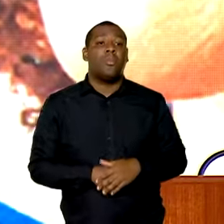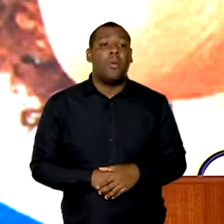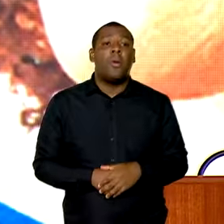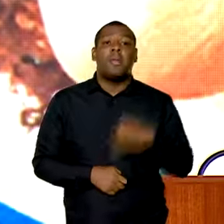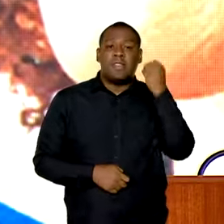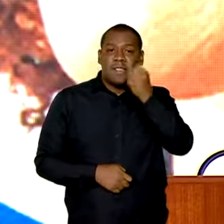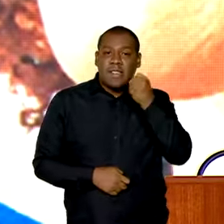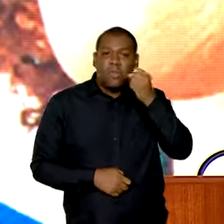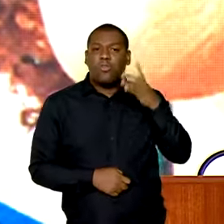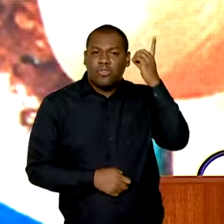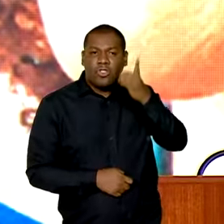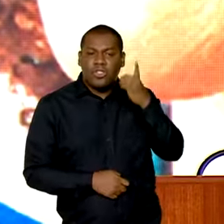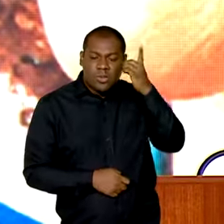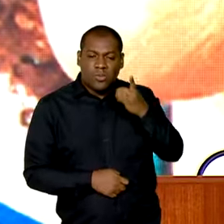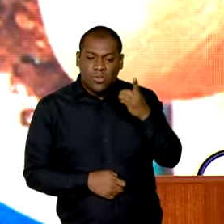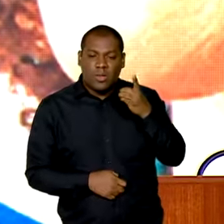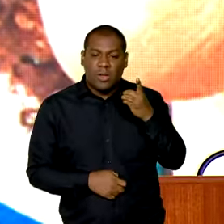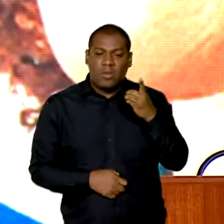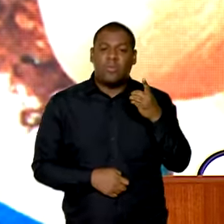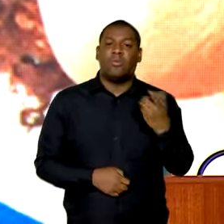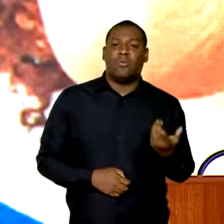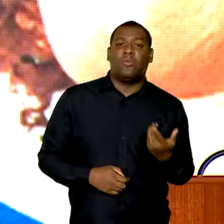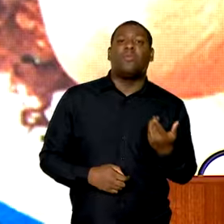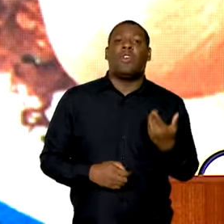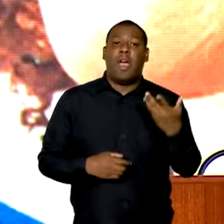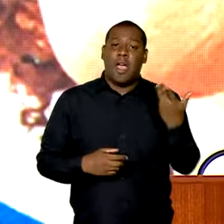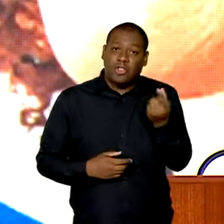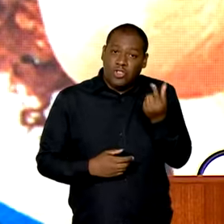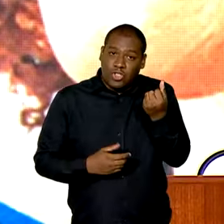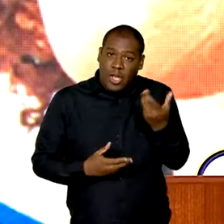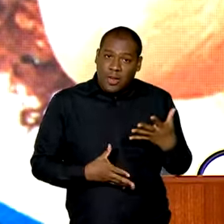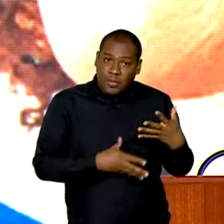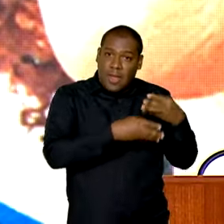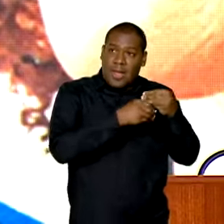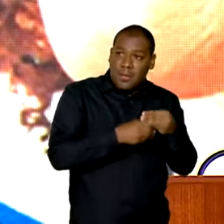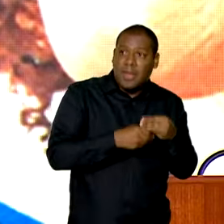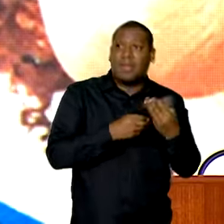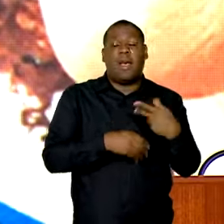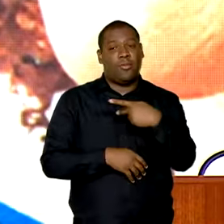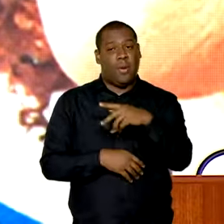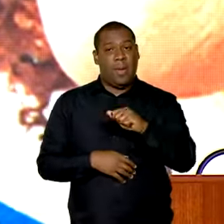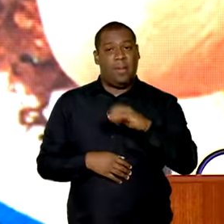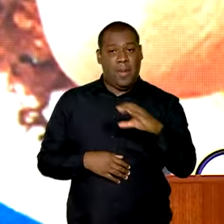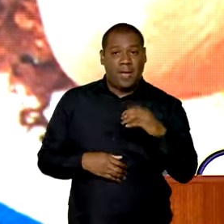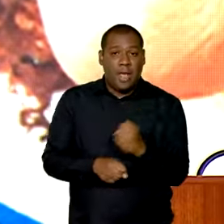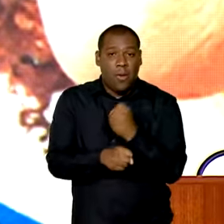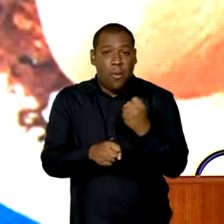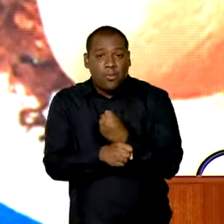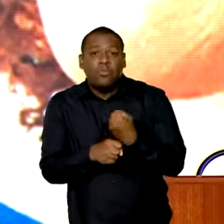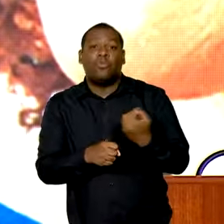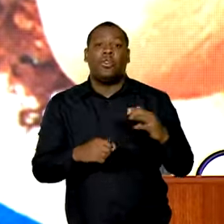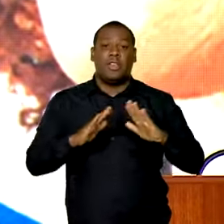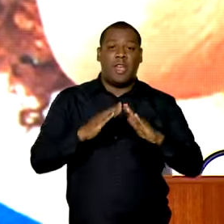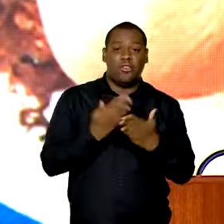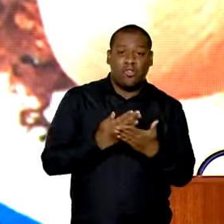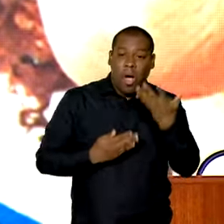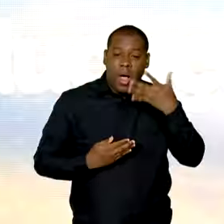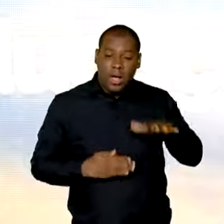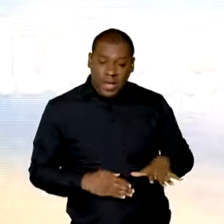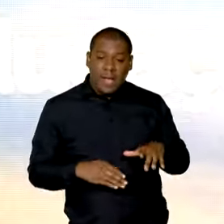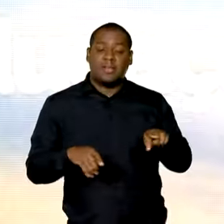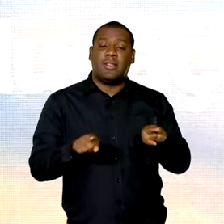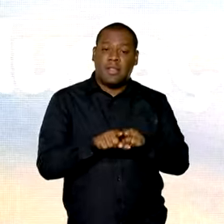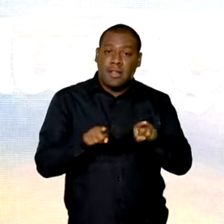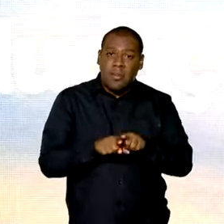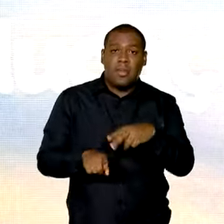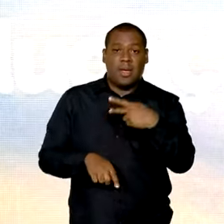de senadores e deputados, creches, policlínicas e outros itens que aqui foram apresentados.